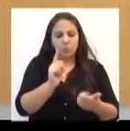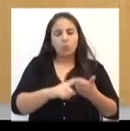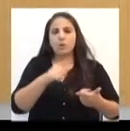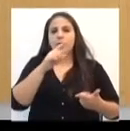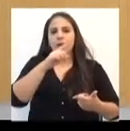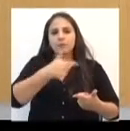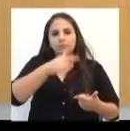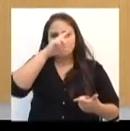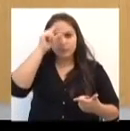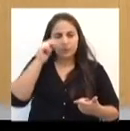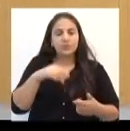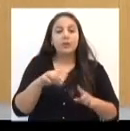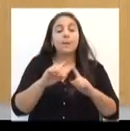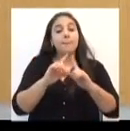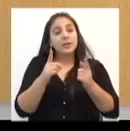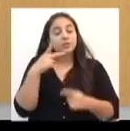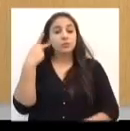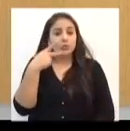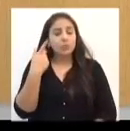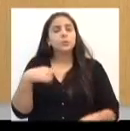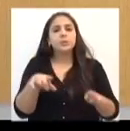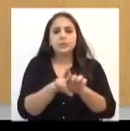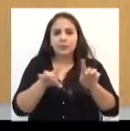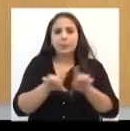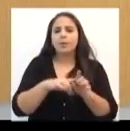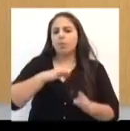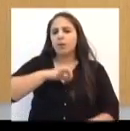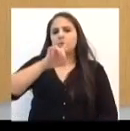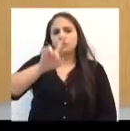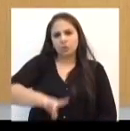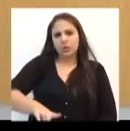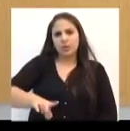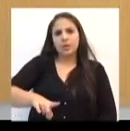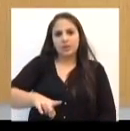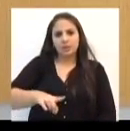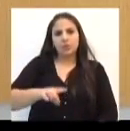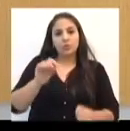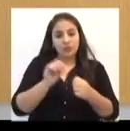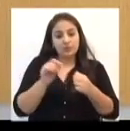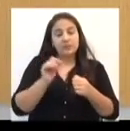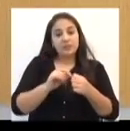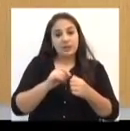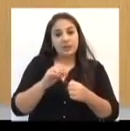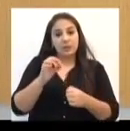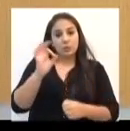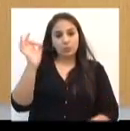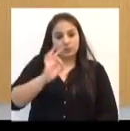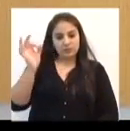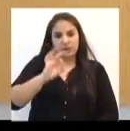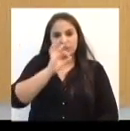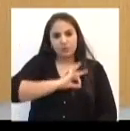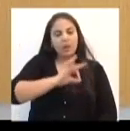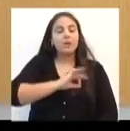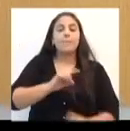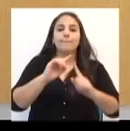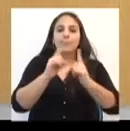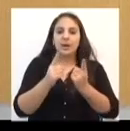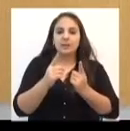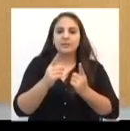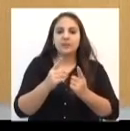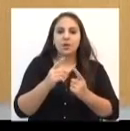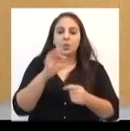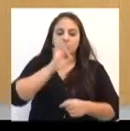Apesar dos vereadores também terem direito a esta revisão com base no IGPM, os salários foram